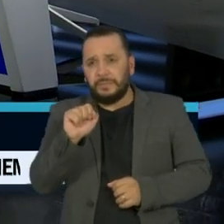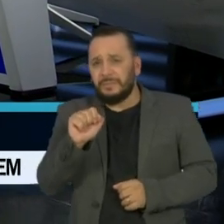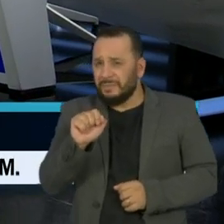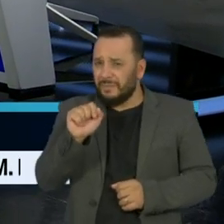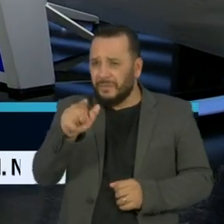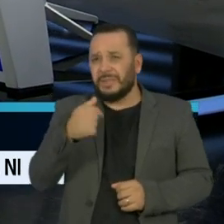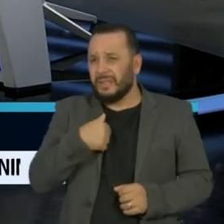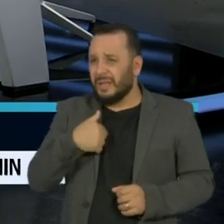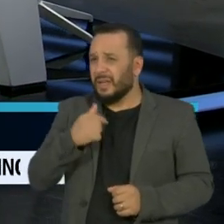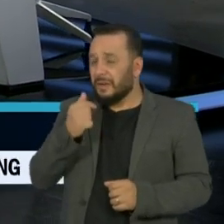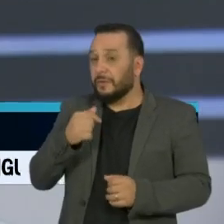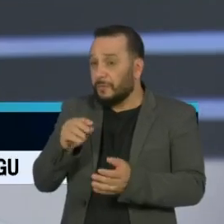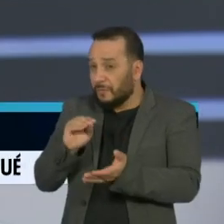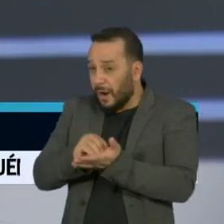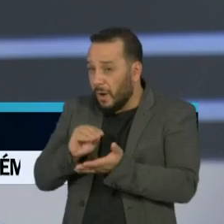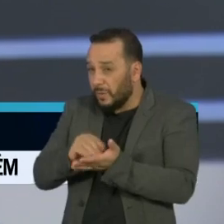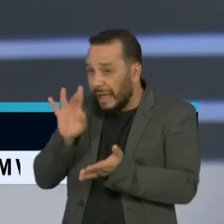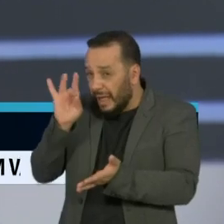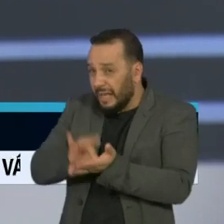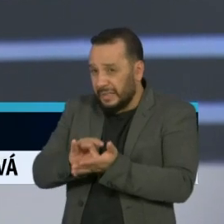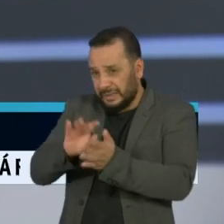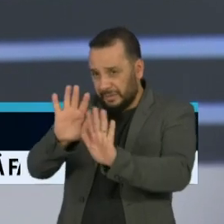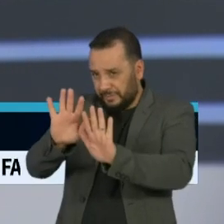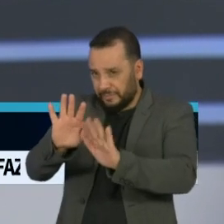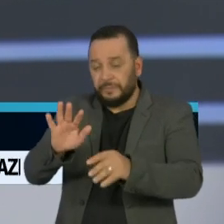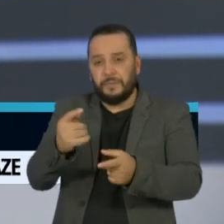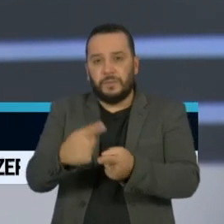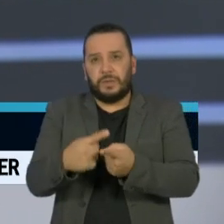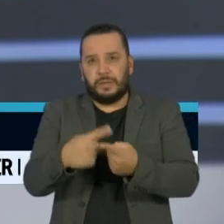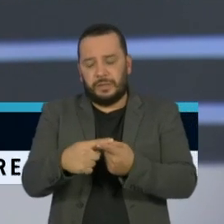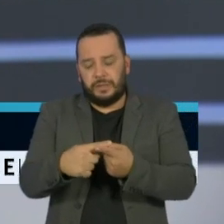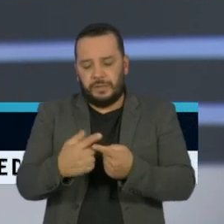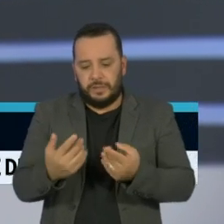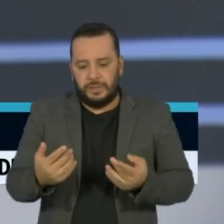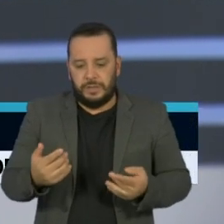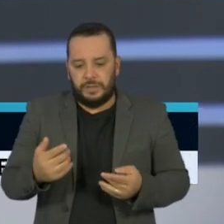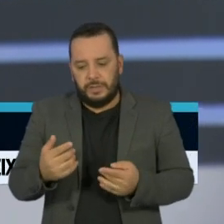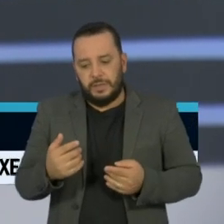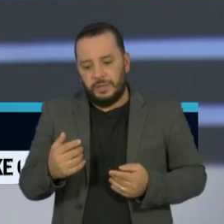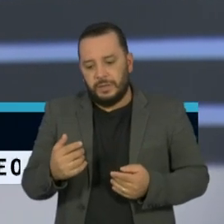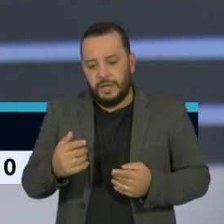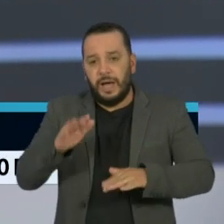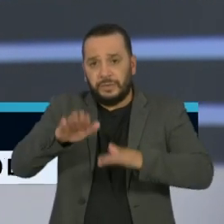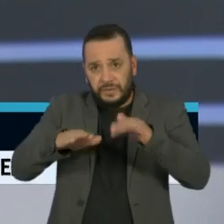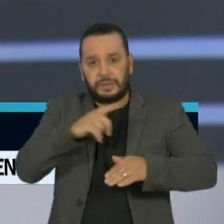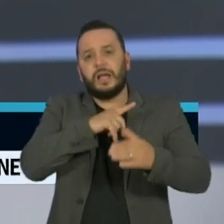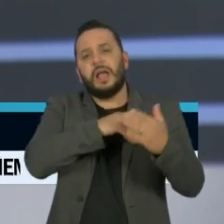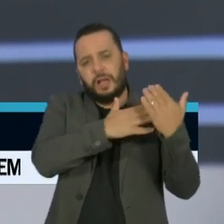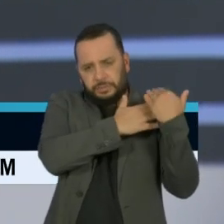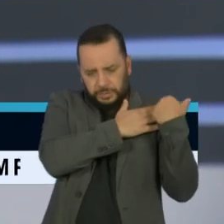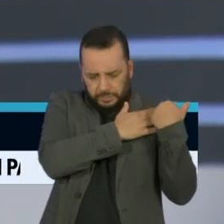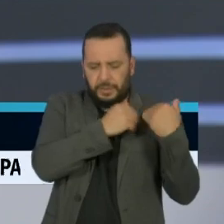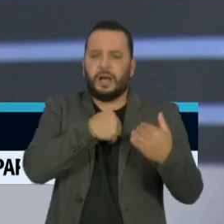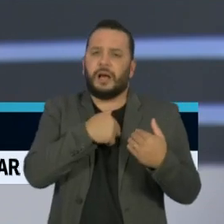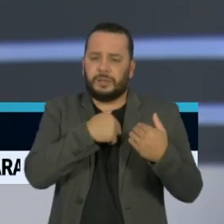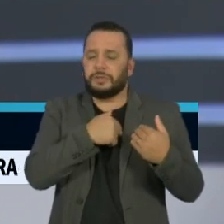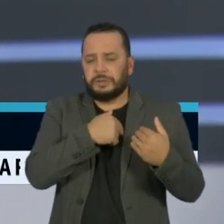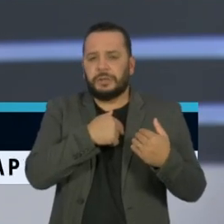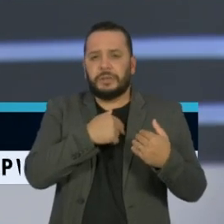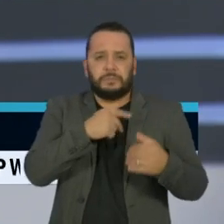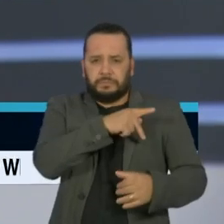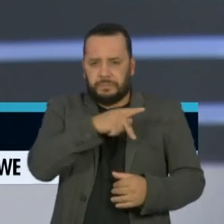coração do problema aqui, porque independente das irresponsabilidades do presidente da República,